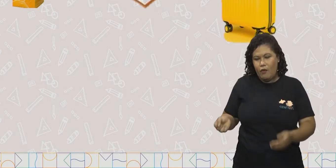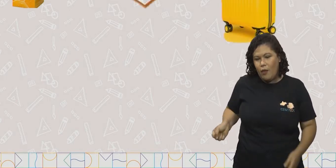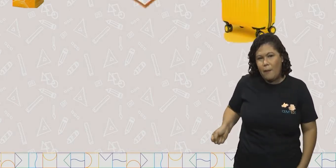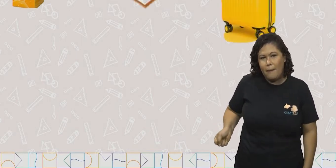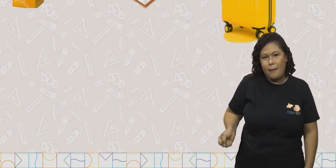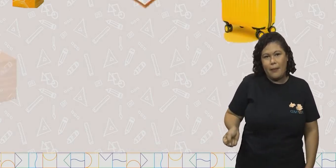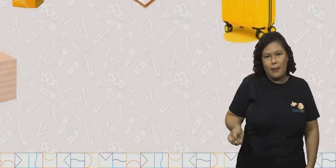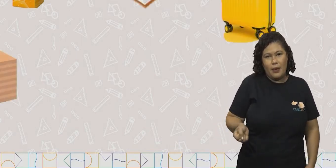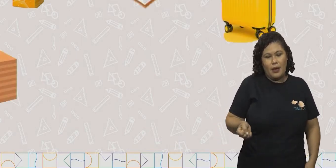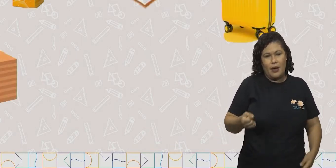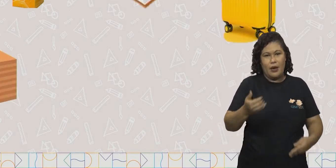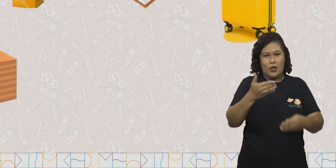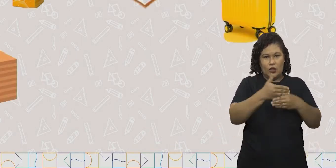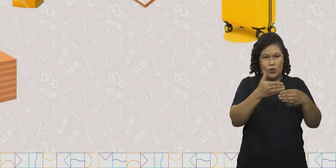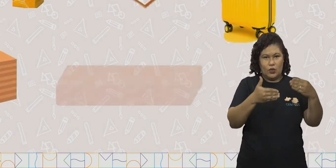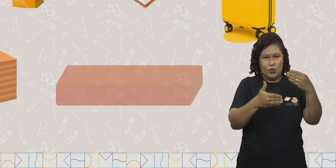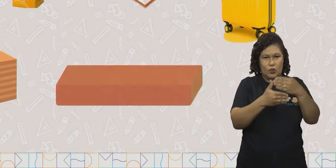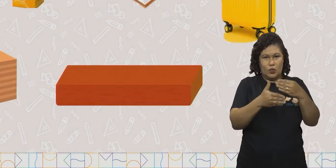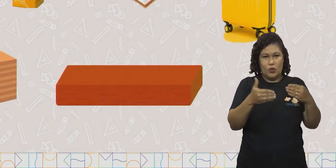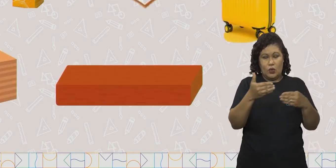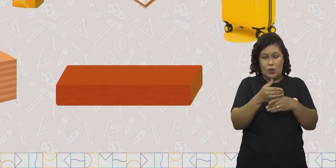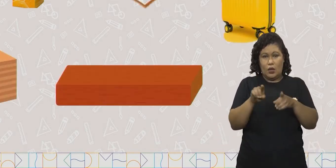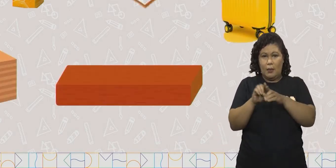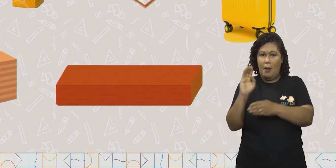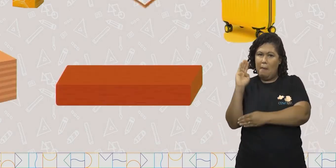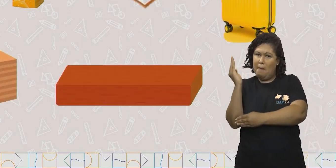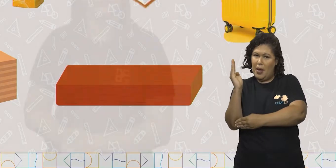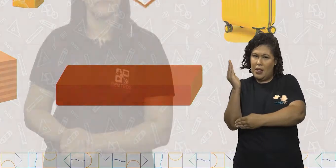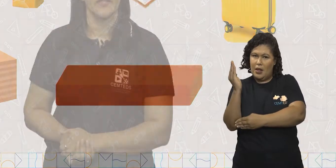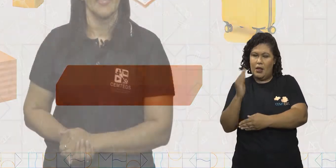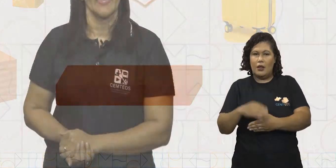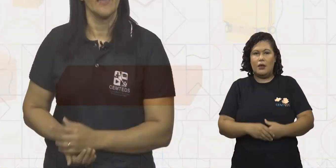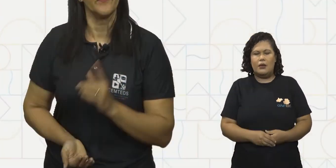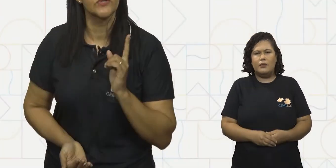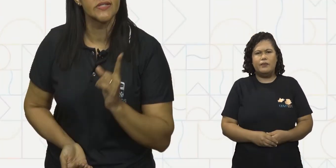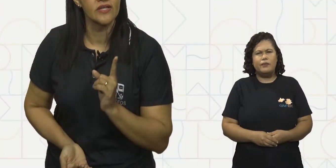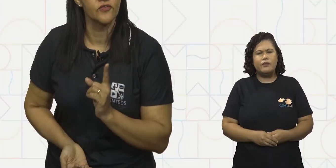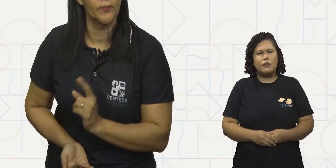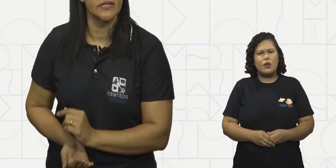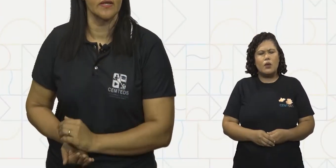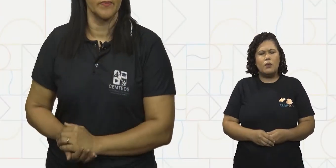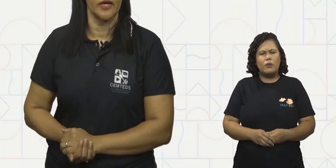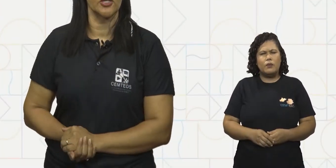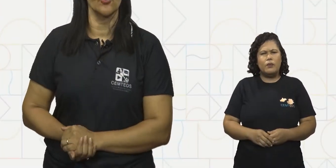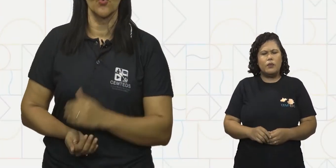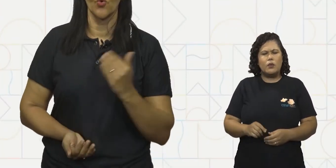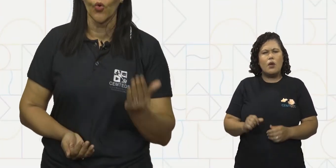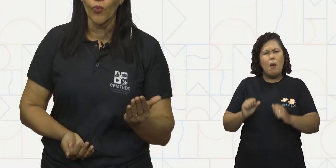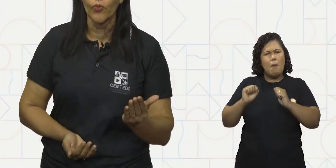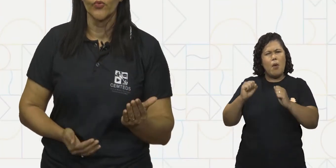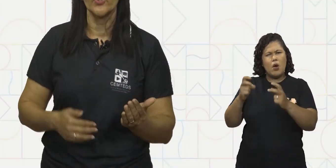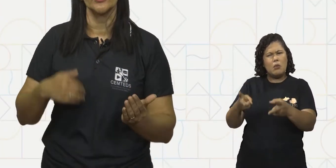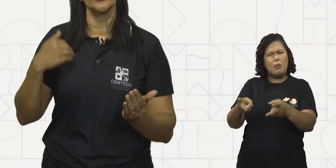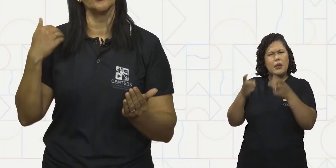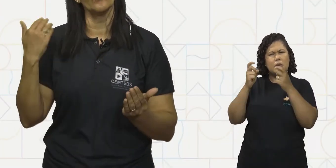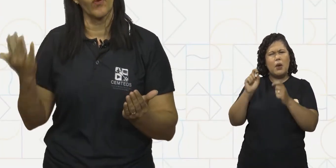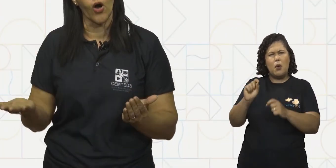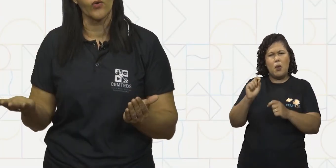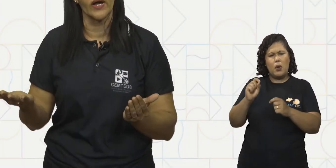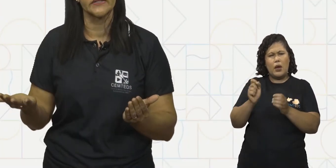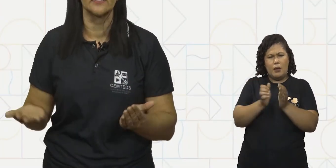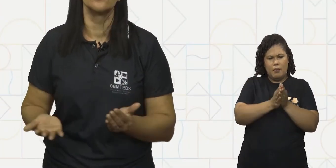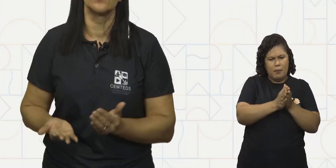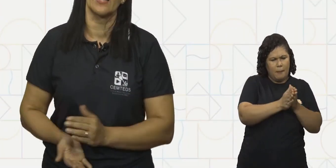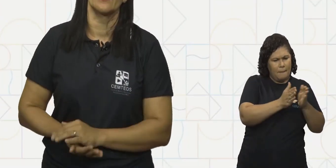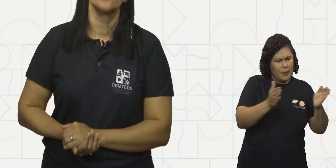mala, um tijolo ou um pedaço de madeira. É possível perceber que o cubo e o